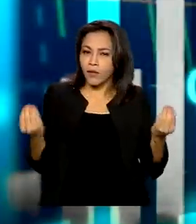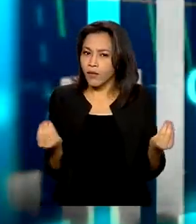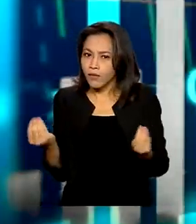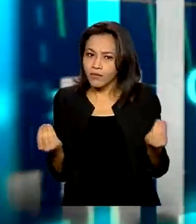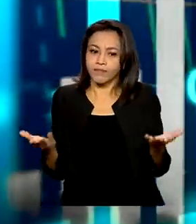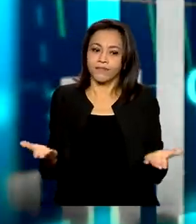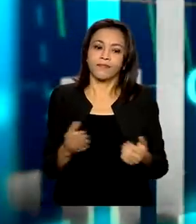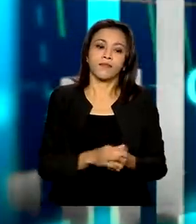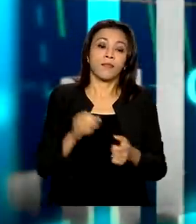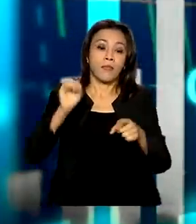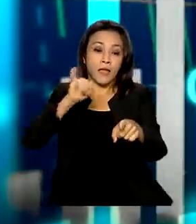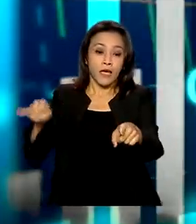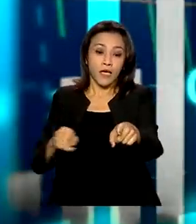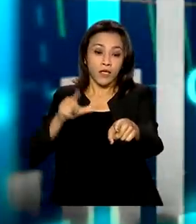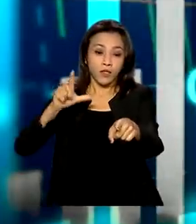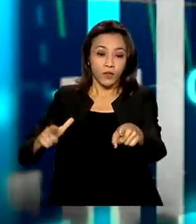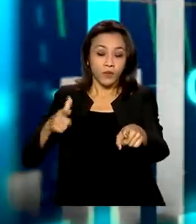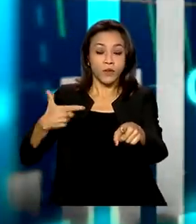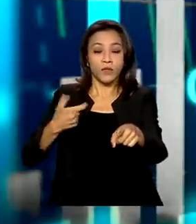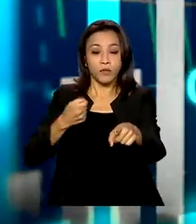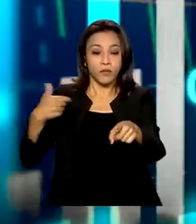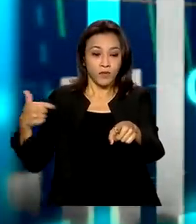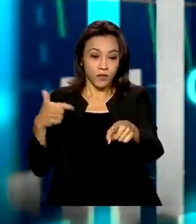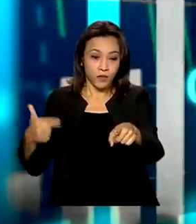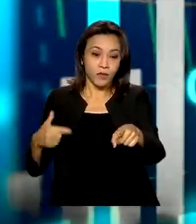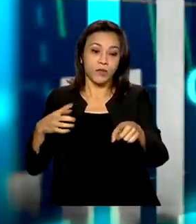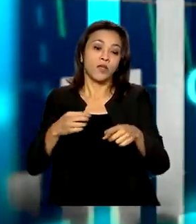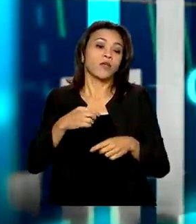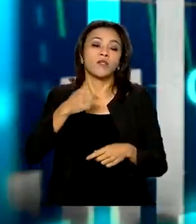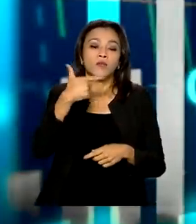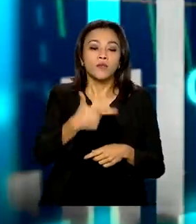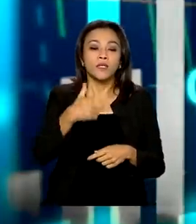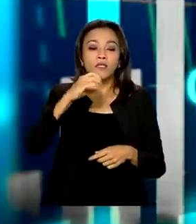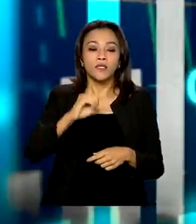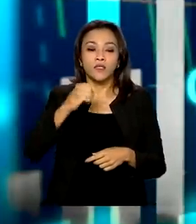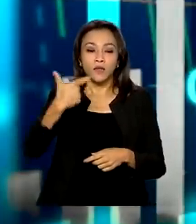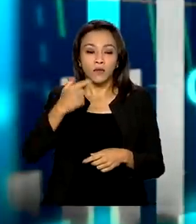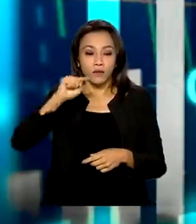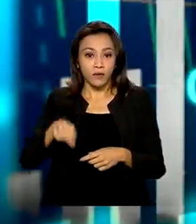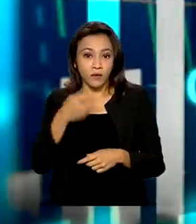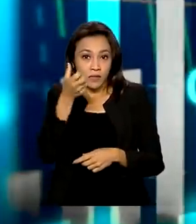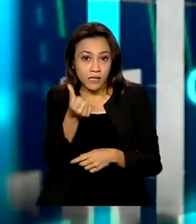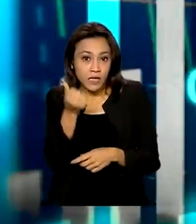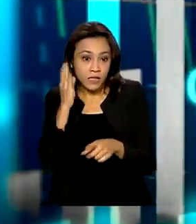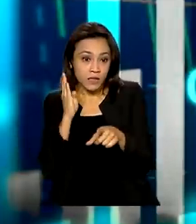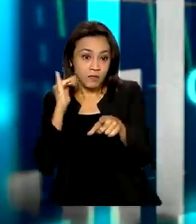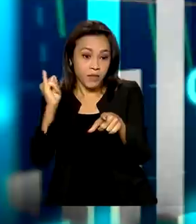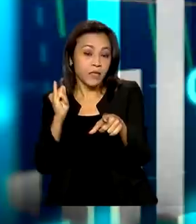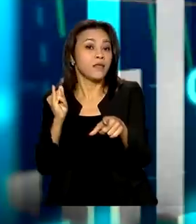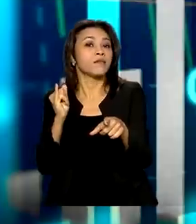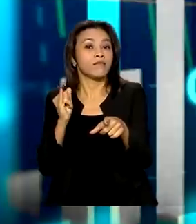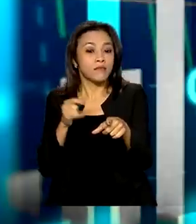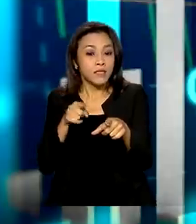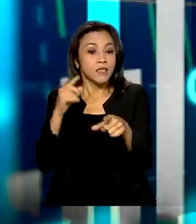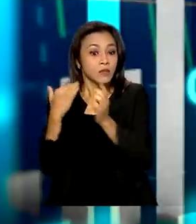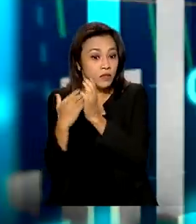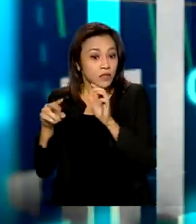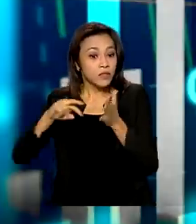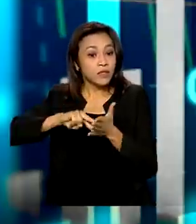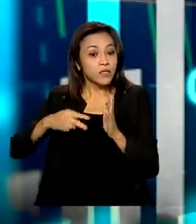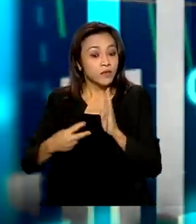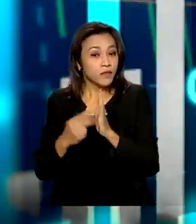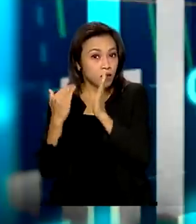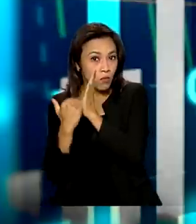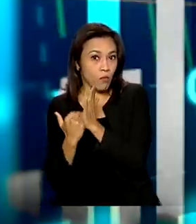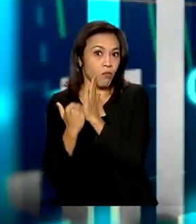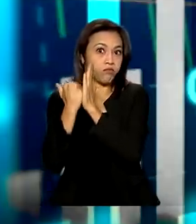Em julho de 2022, a arrecadação chegou a 202,6 bilhões, o que representa ao mesmo tempo uma alta em termos